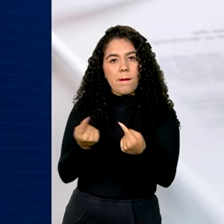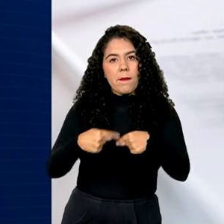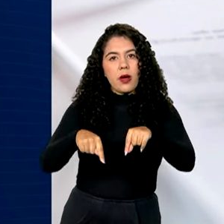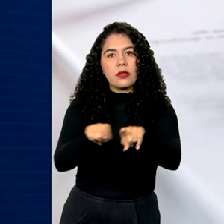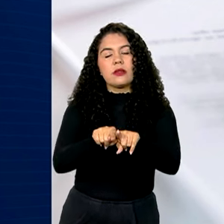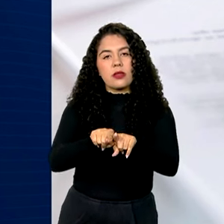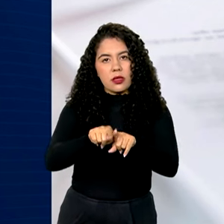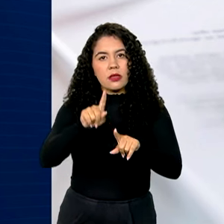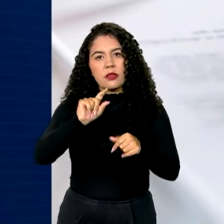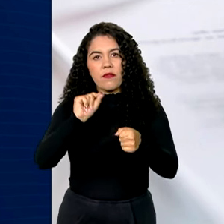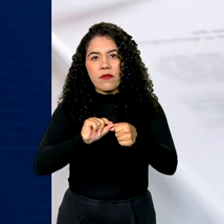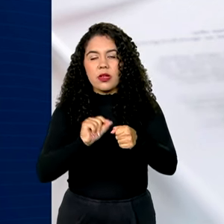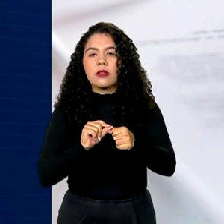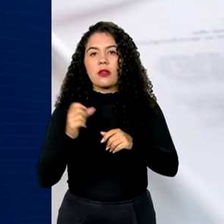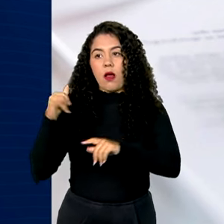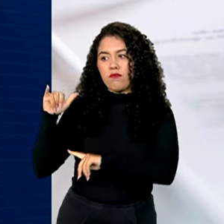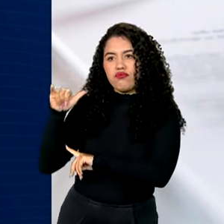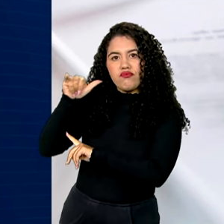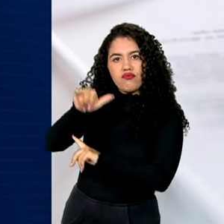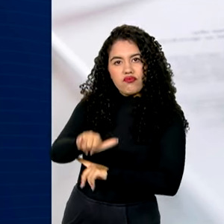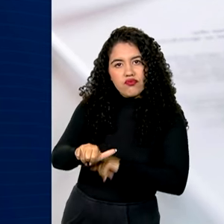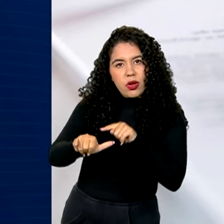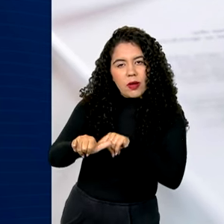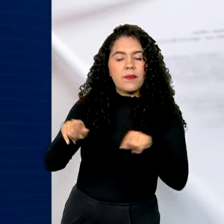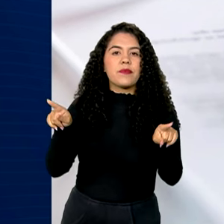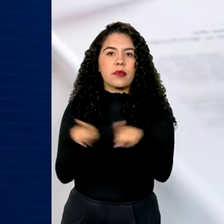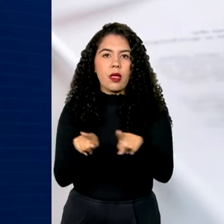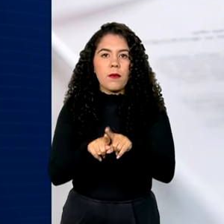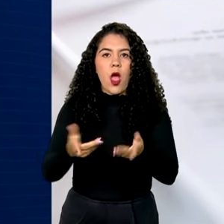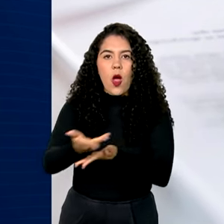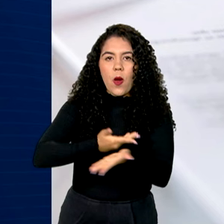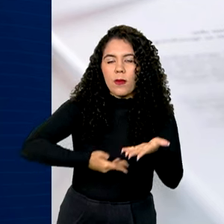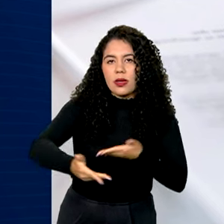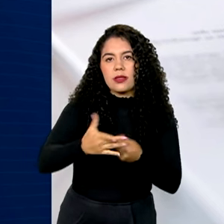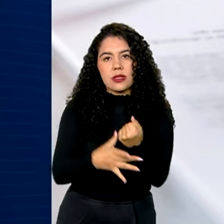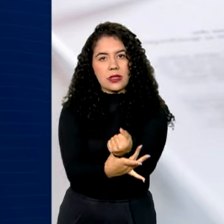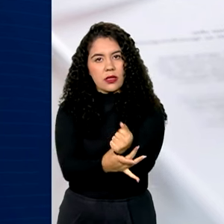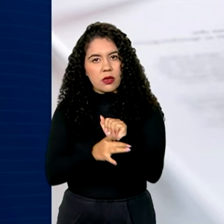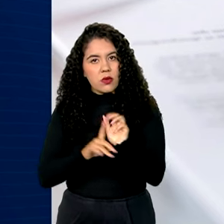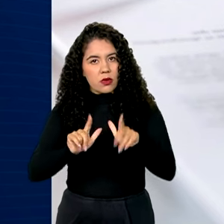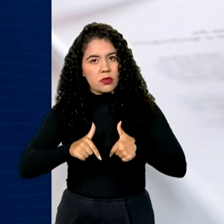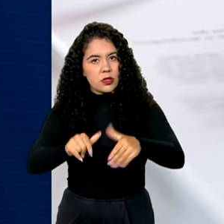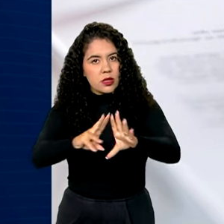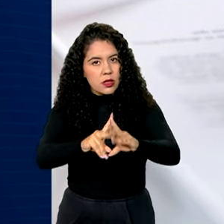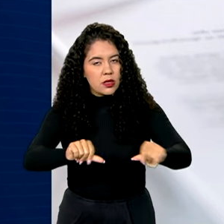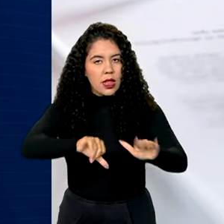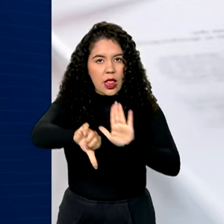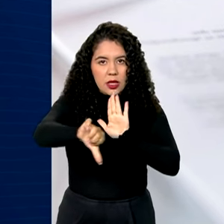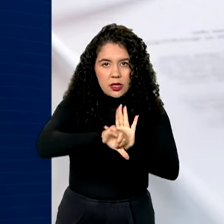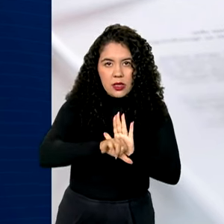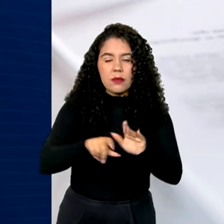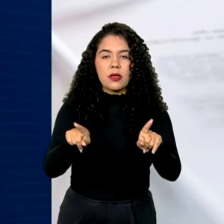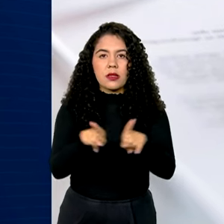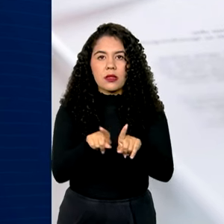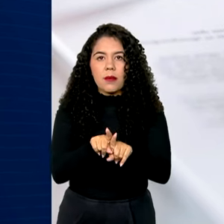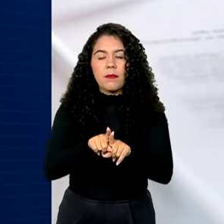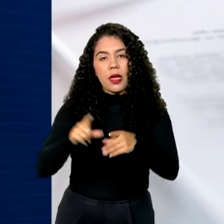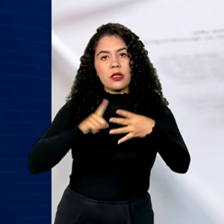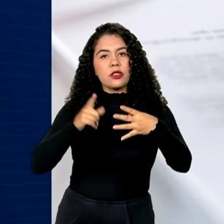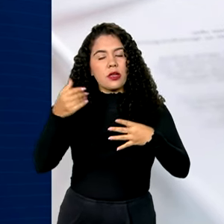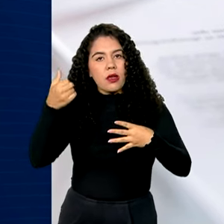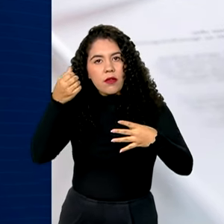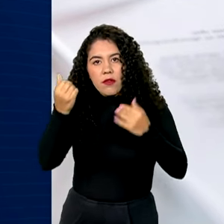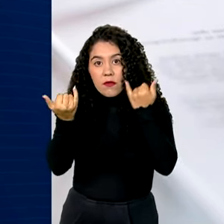fabricação de aeronaves, cooperação em segurança e combate ao crime, segurança de dados e